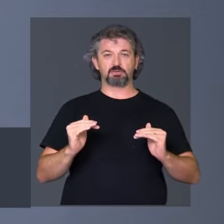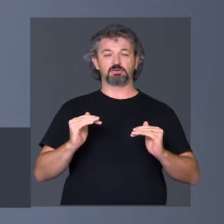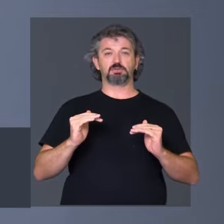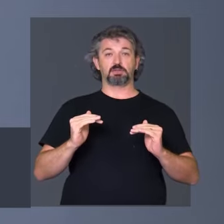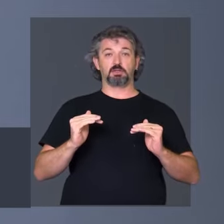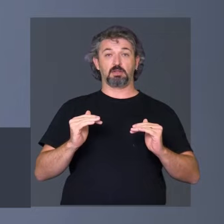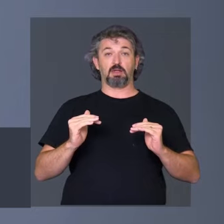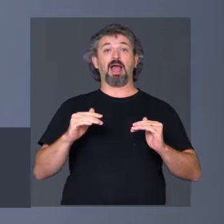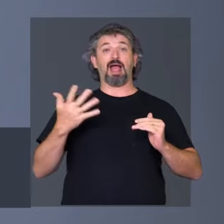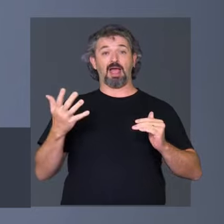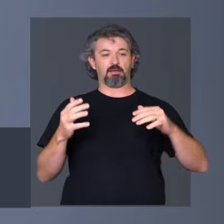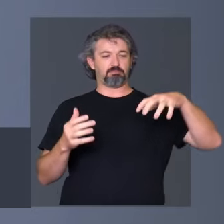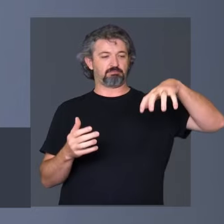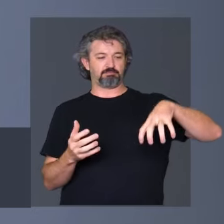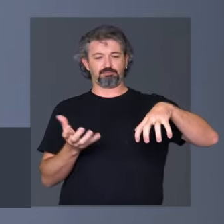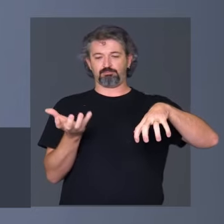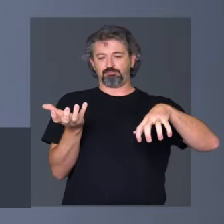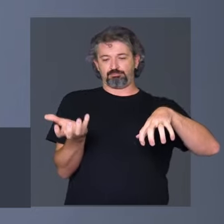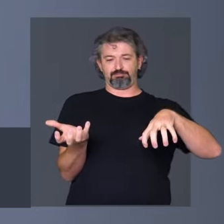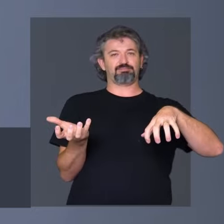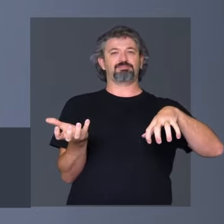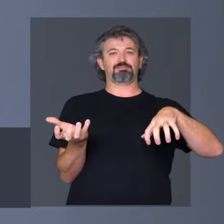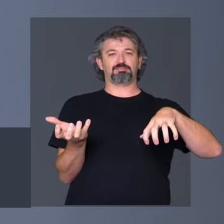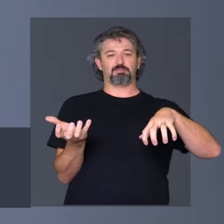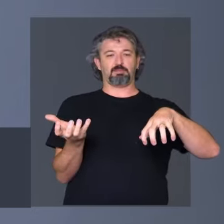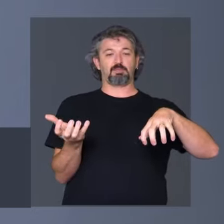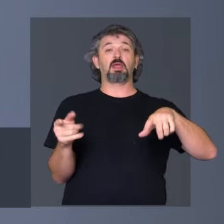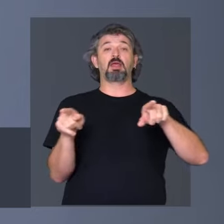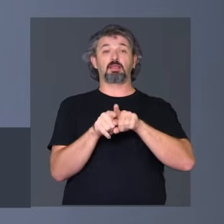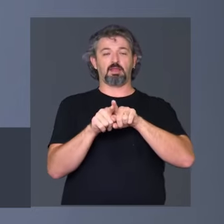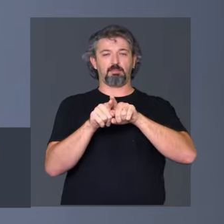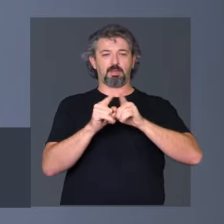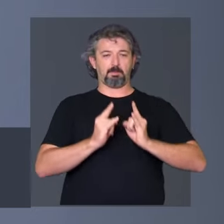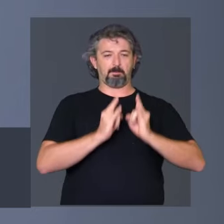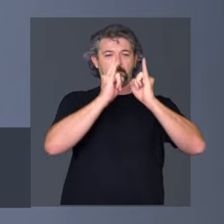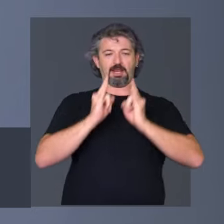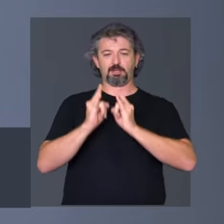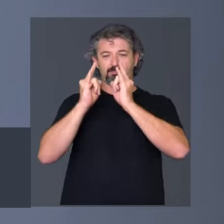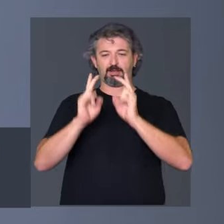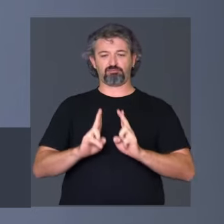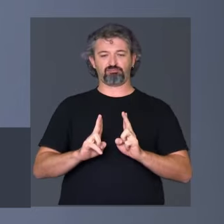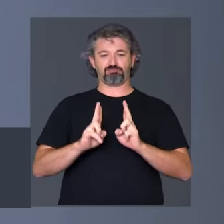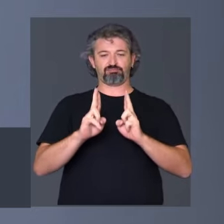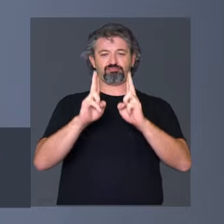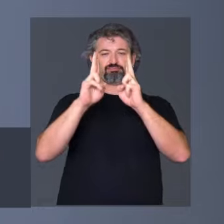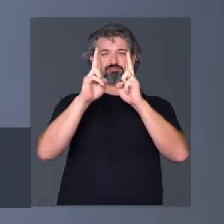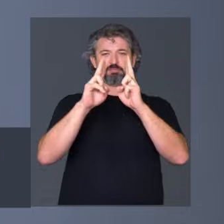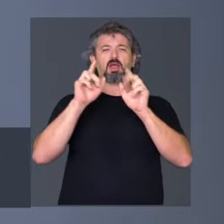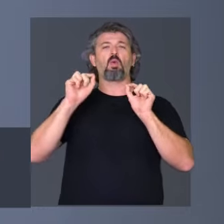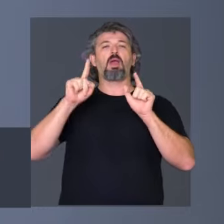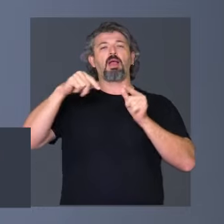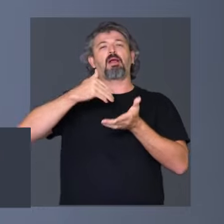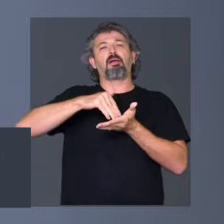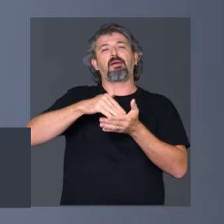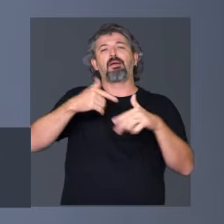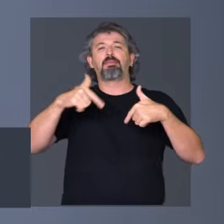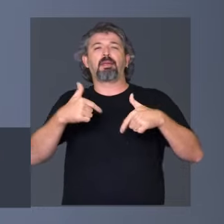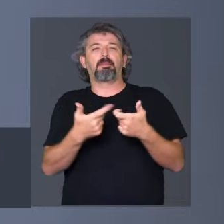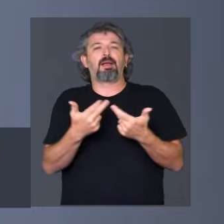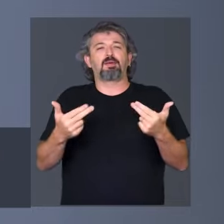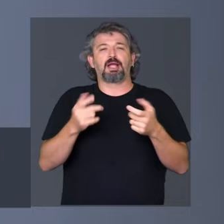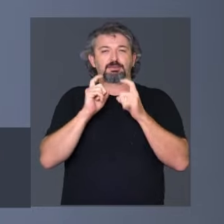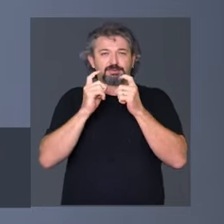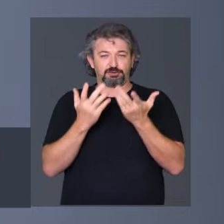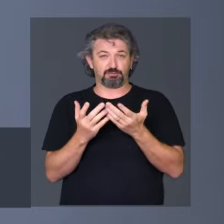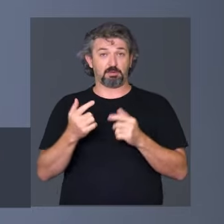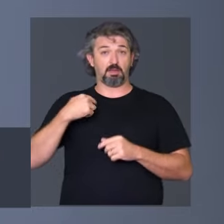E a cúpula do Senado e da Câmara. E o prédio alto das sessões de